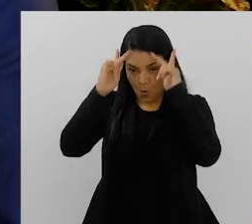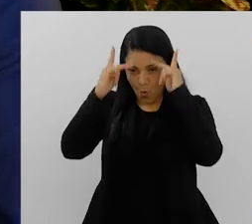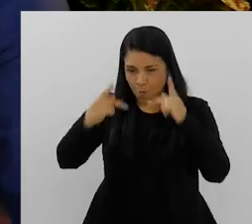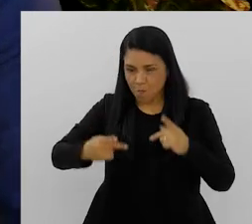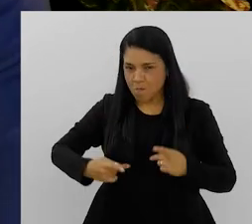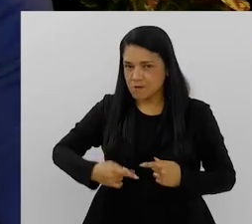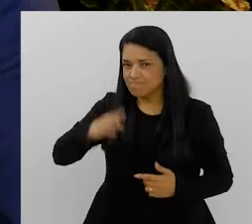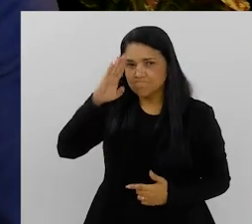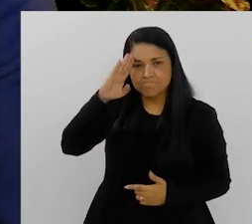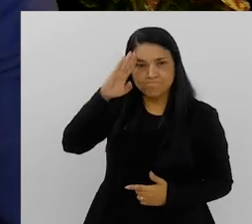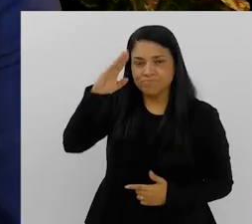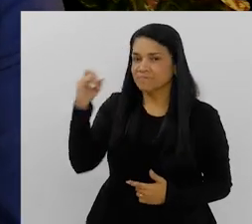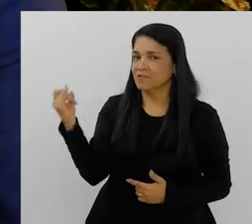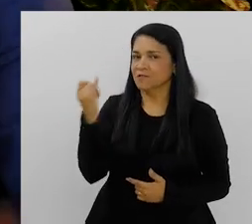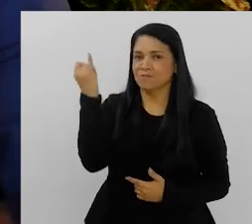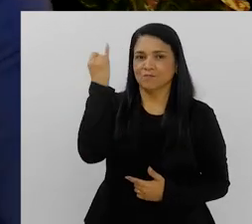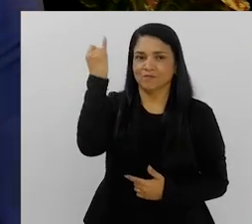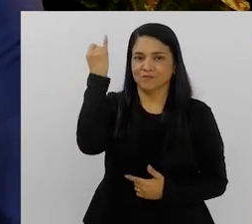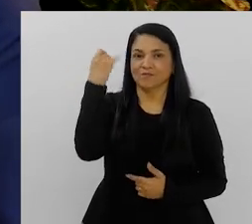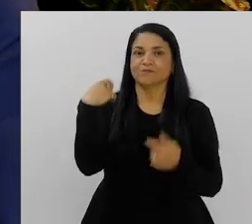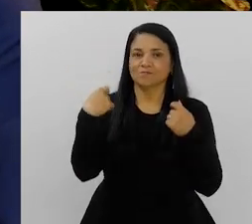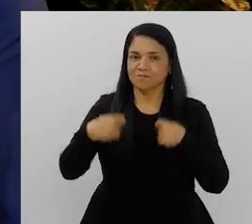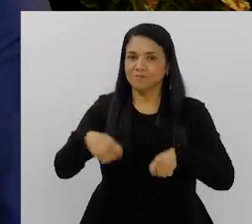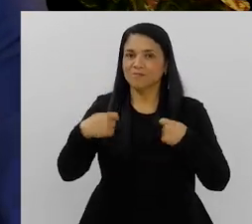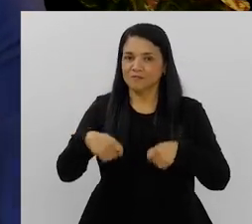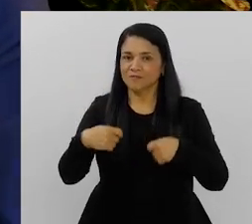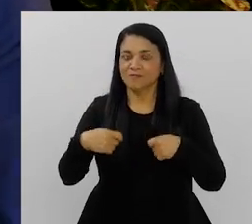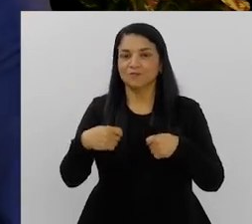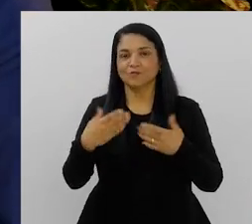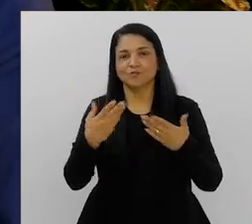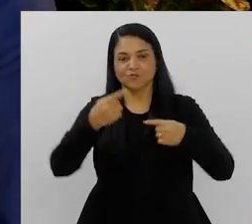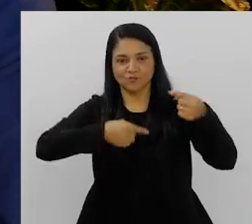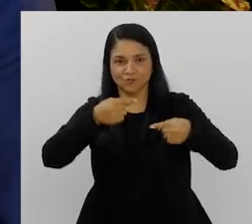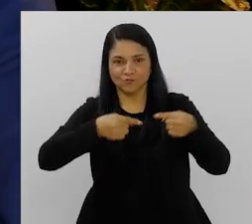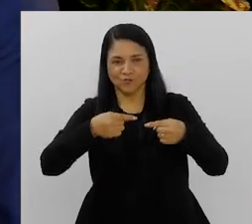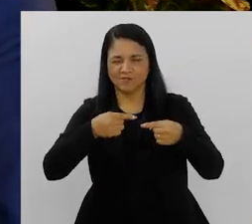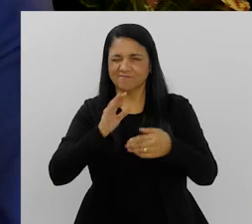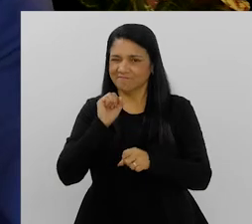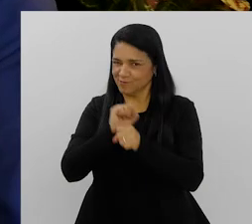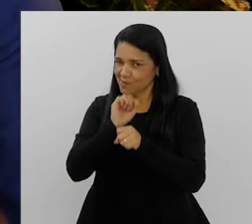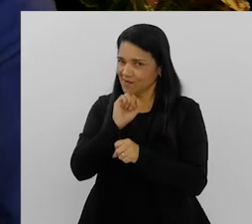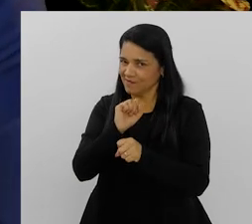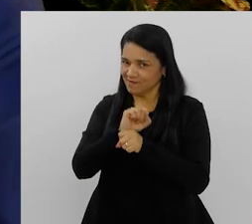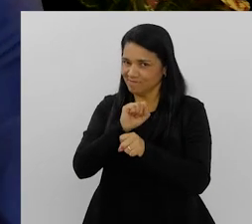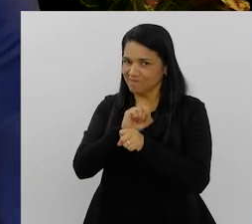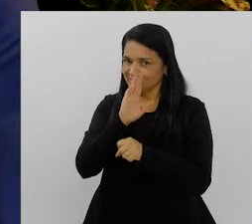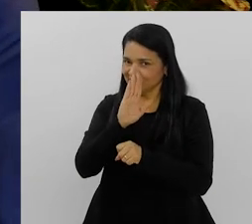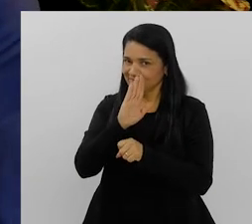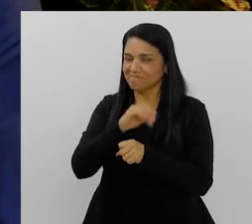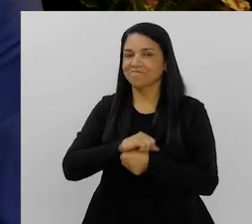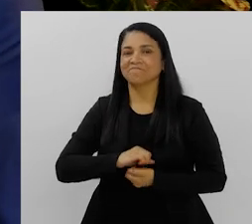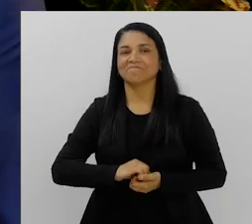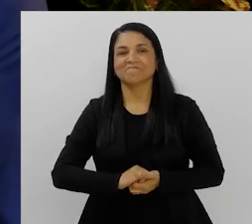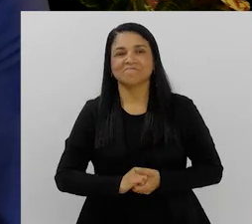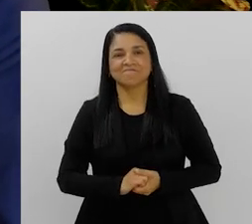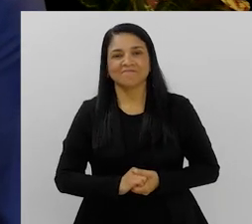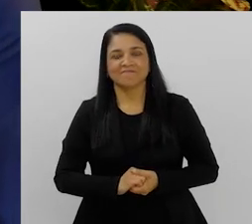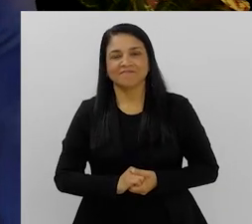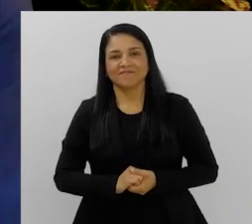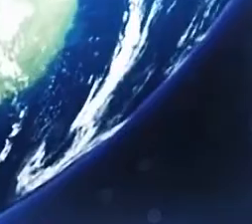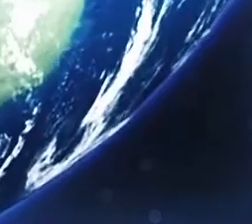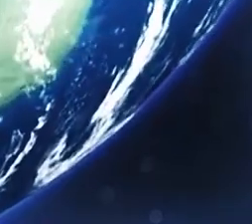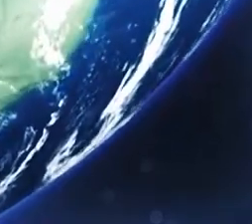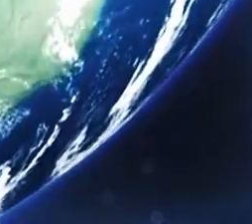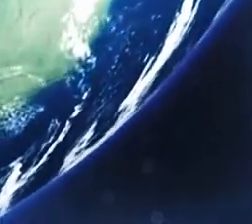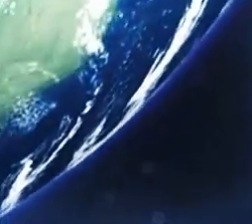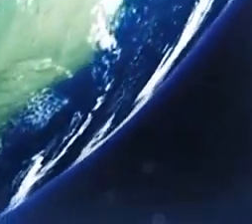mundial, da saúde mental, esse direito humano tão fundamental, tão essencial, e que nós estamos trazendo aqui no nosso programa. Aguardo o segundo bloco.